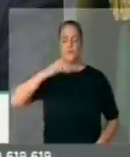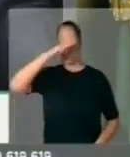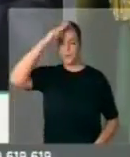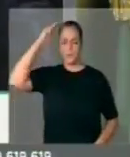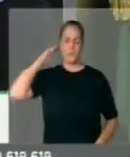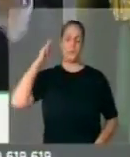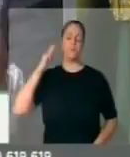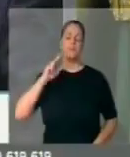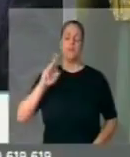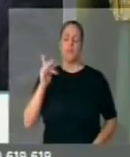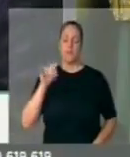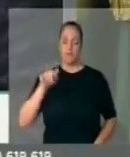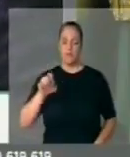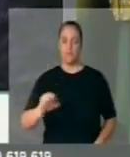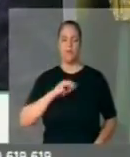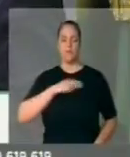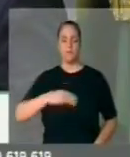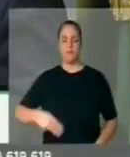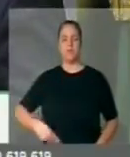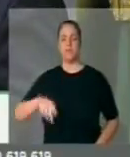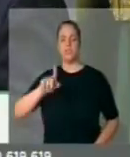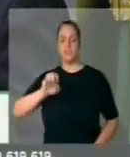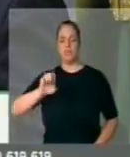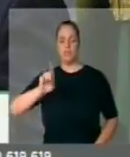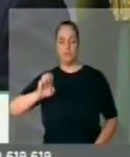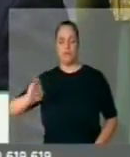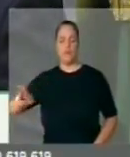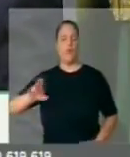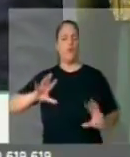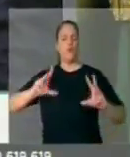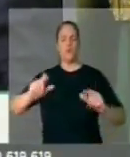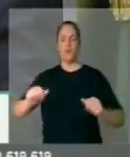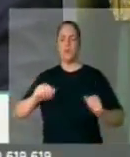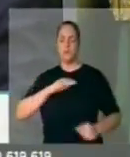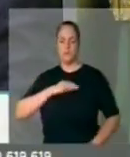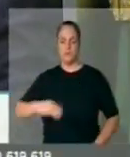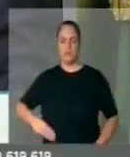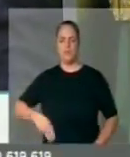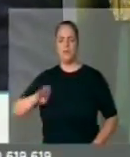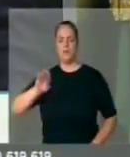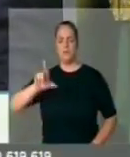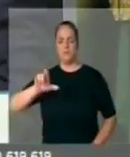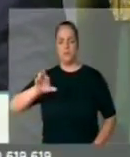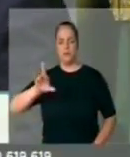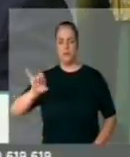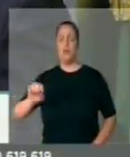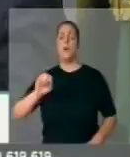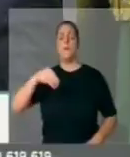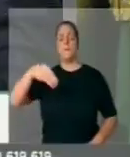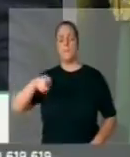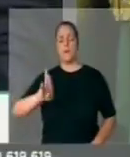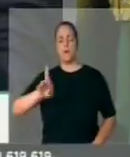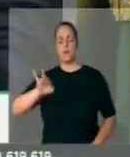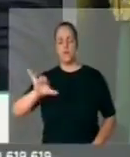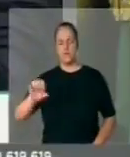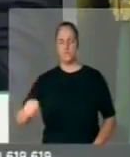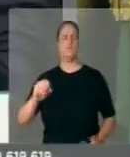Meirelles, ministro Geddel, e todos os nossos ministros, Bairro Maggi, Maurício Quintela,